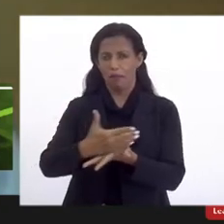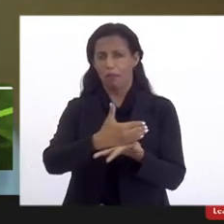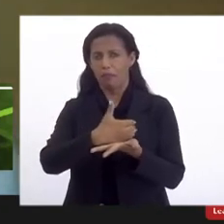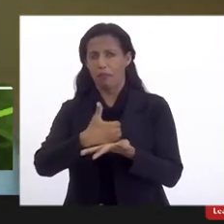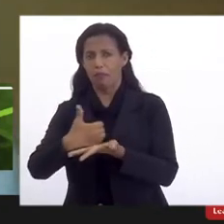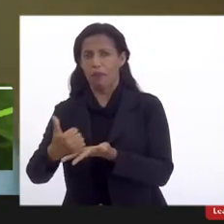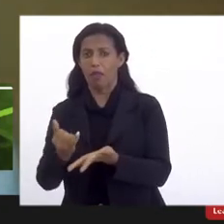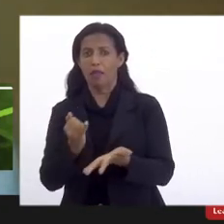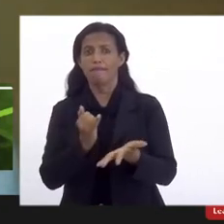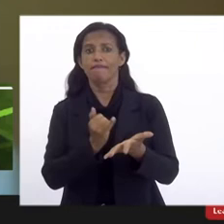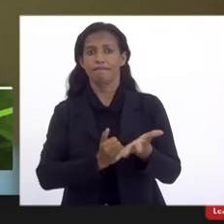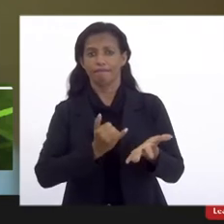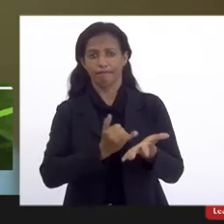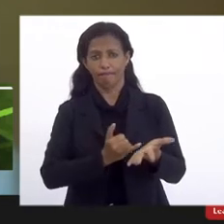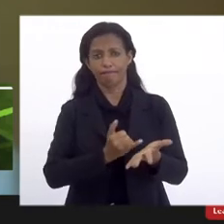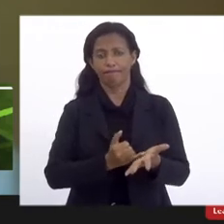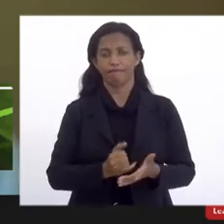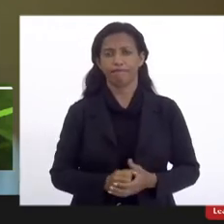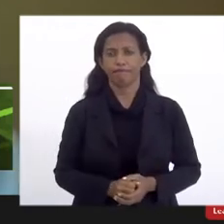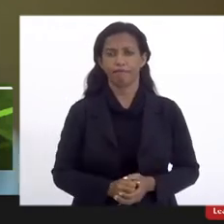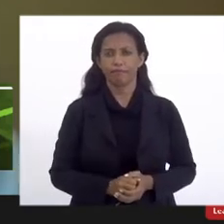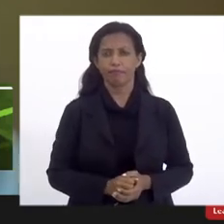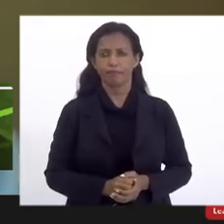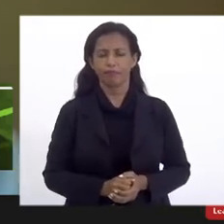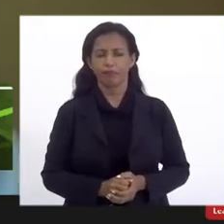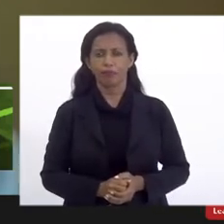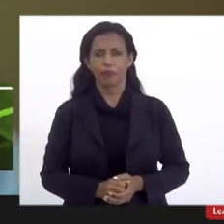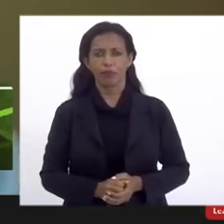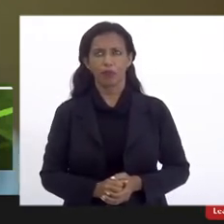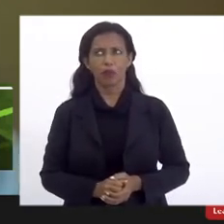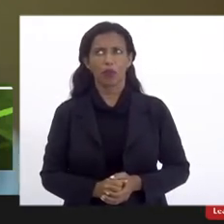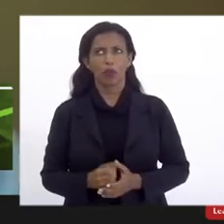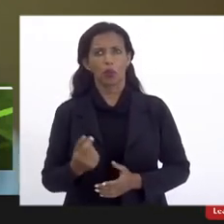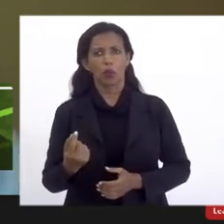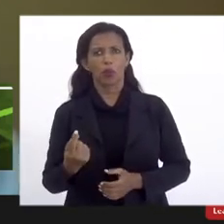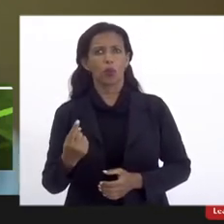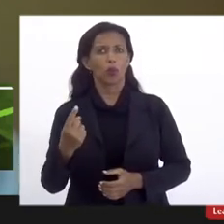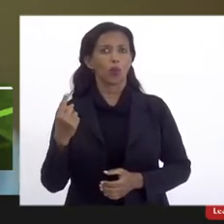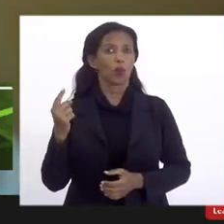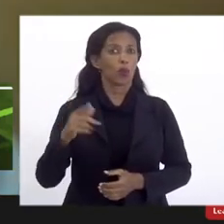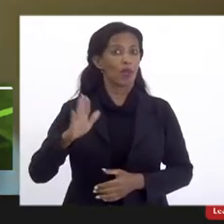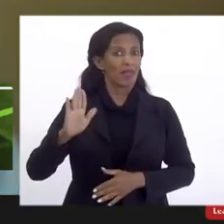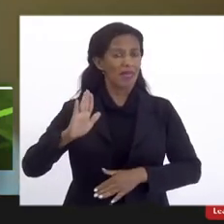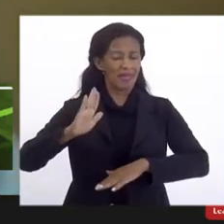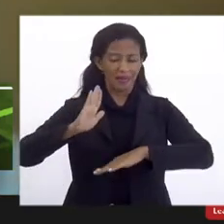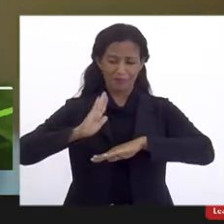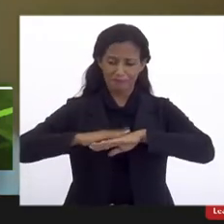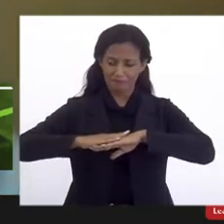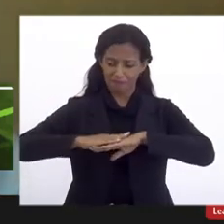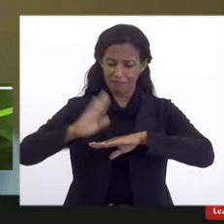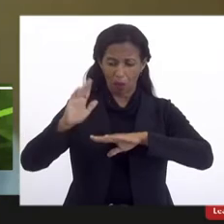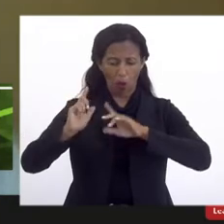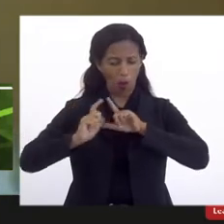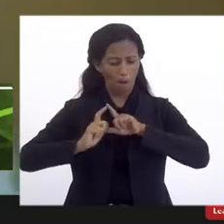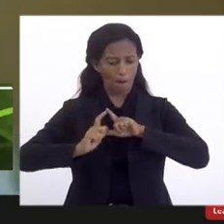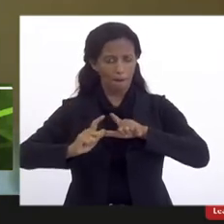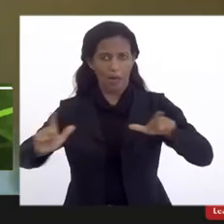Não é um dos maiores, é disparar o maior.